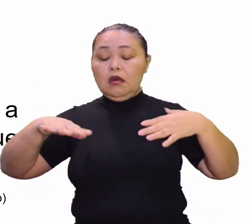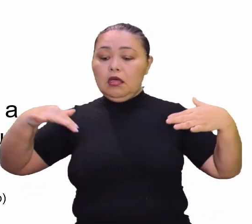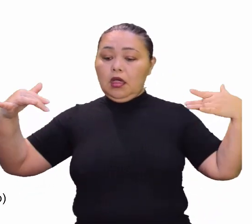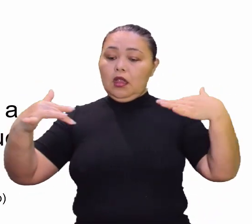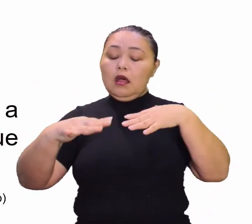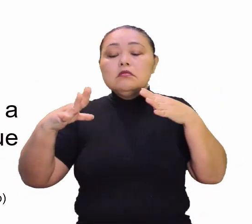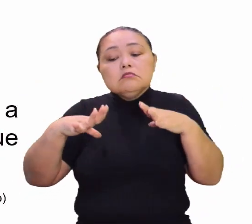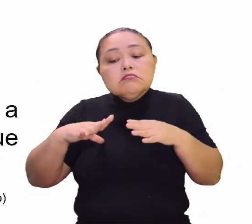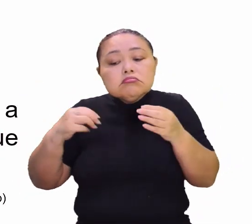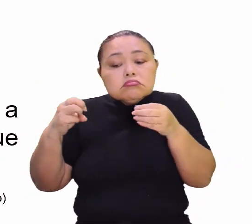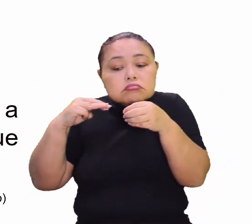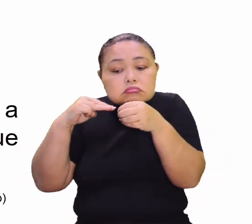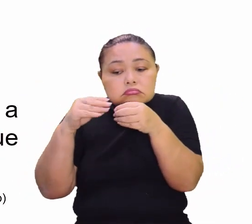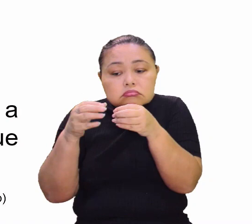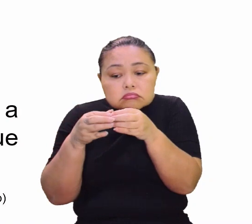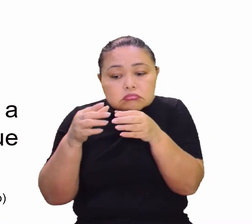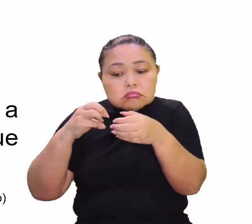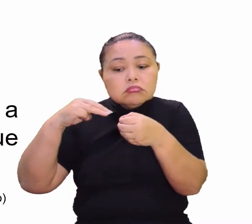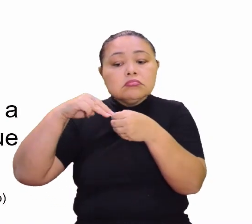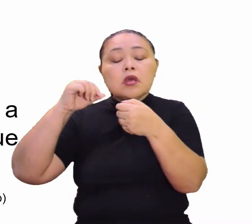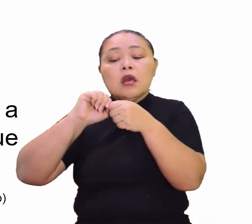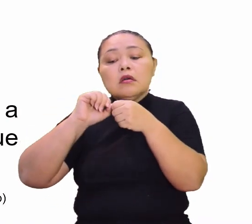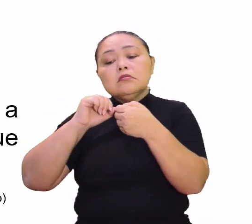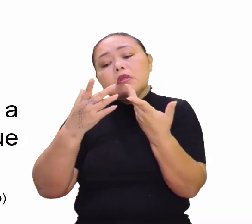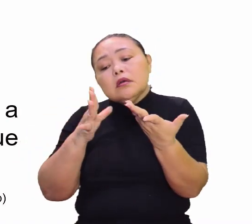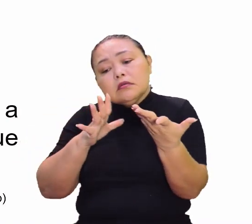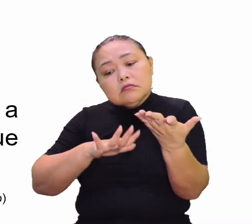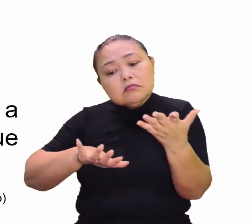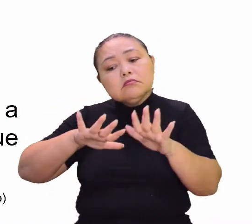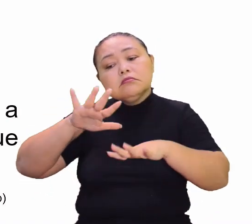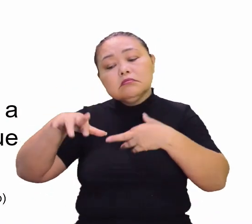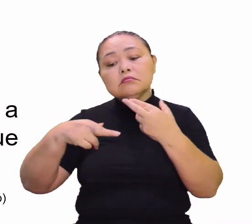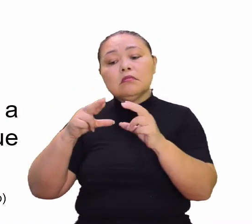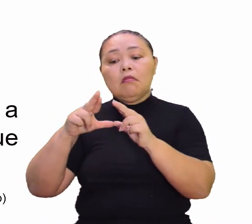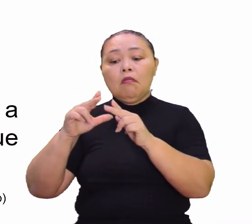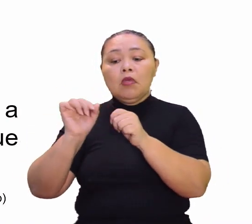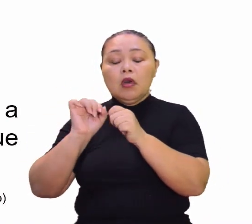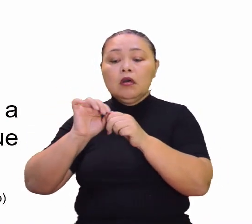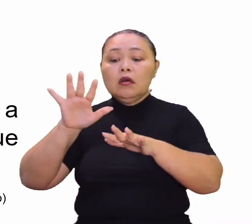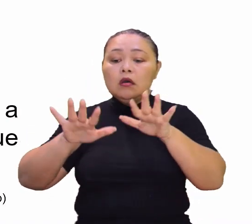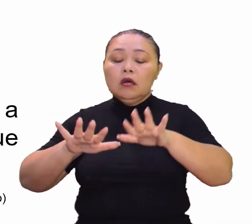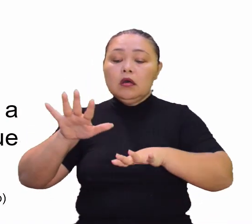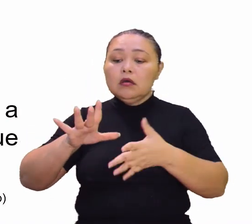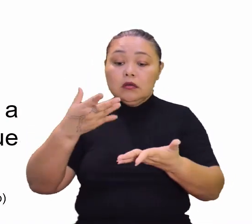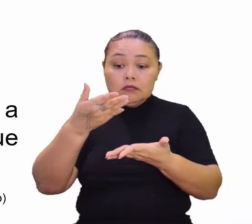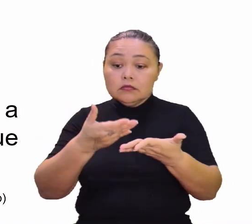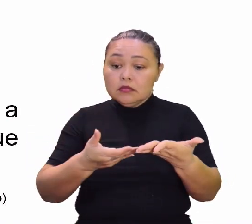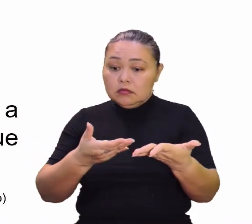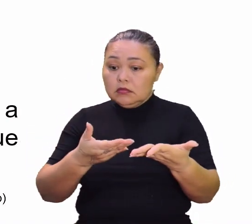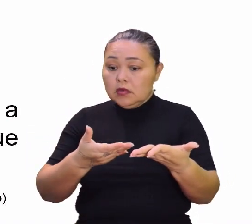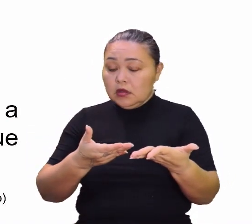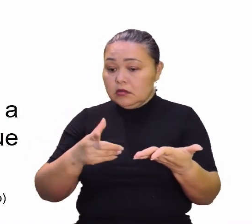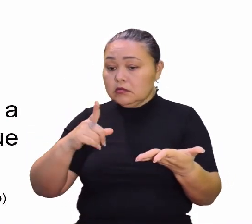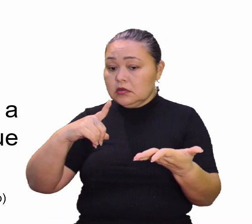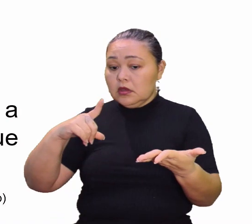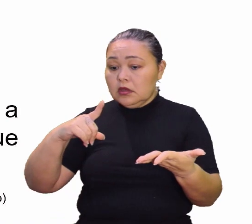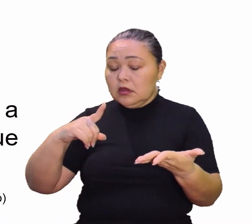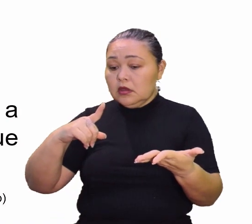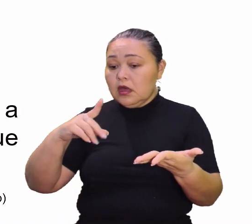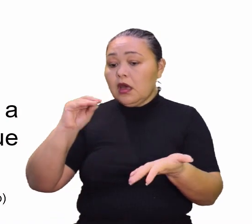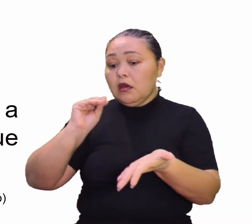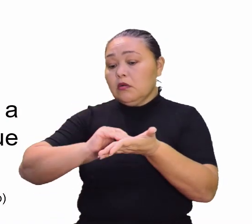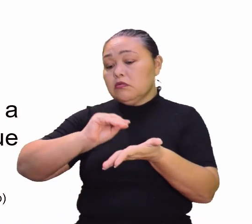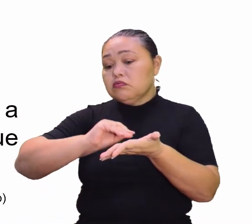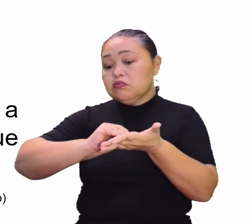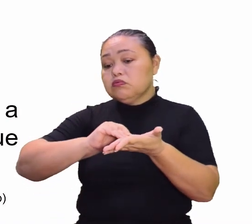As cidades menores têm ainda, está modesta essa reciclagem. É que, às vezes, assim, a realidade é que nós sofremos com a